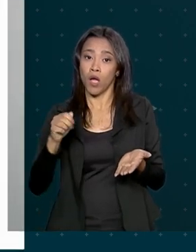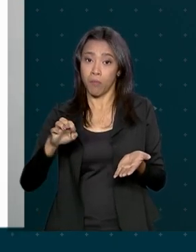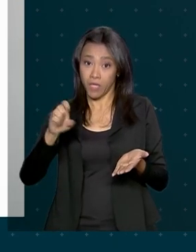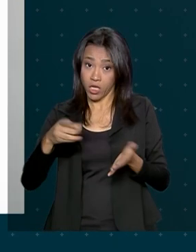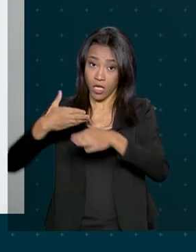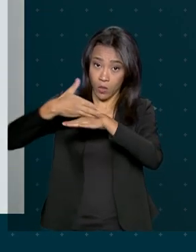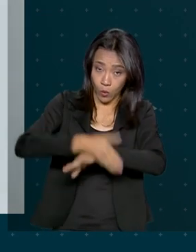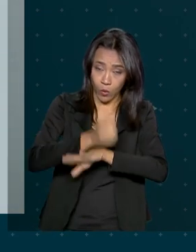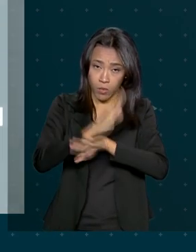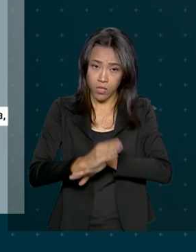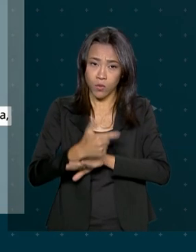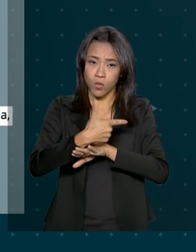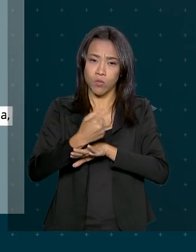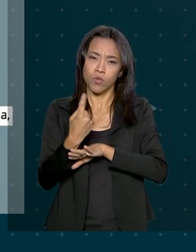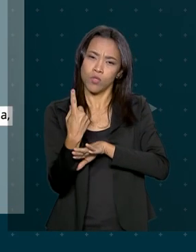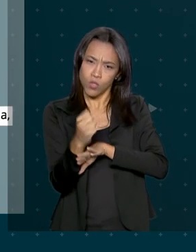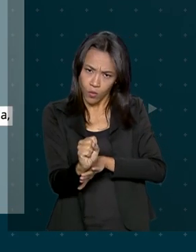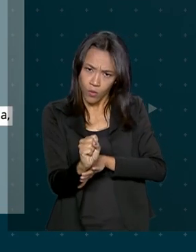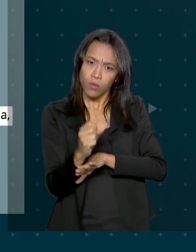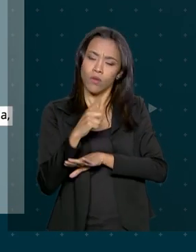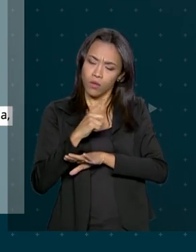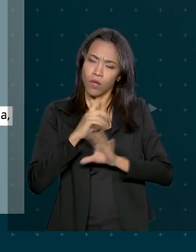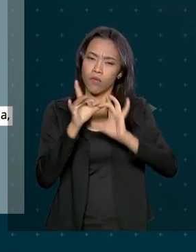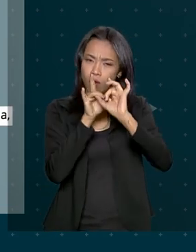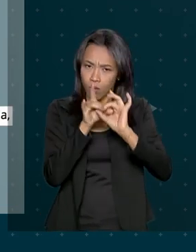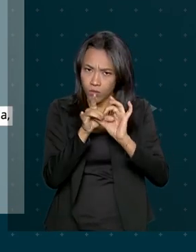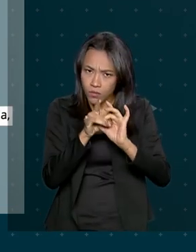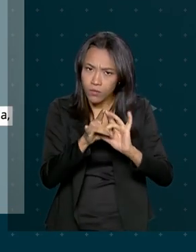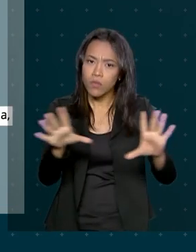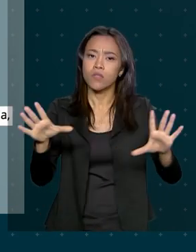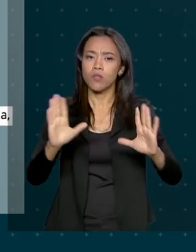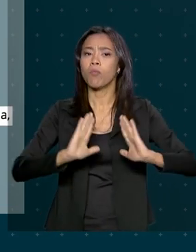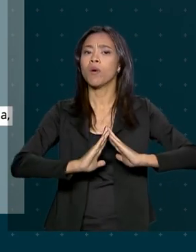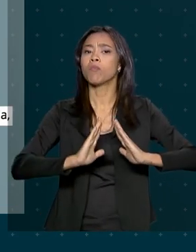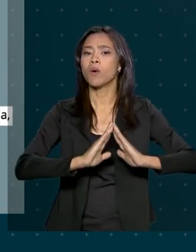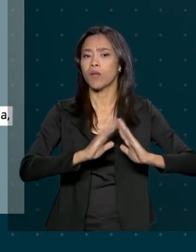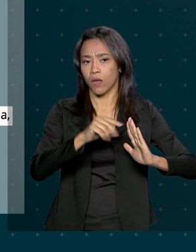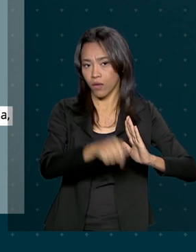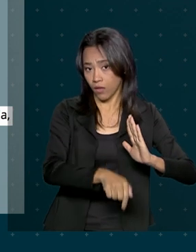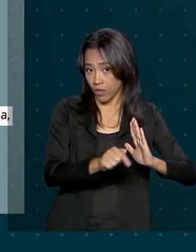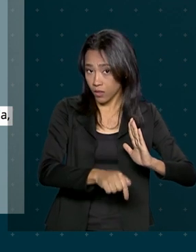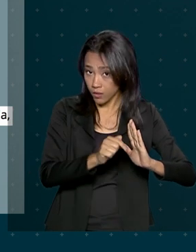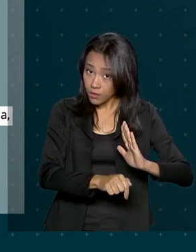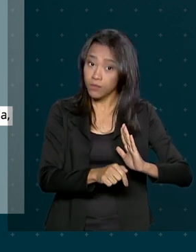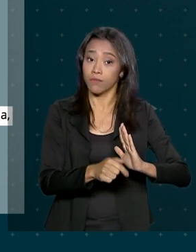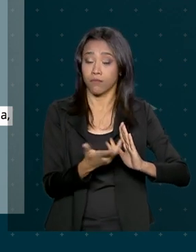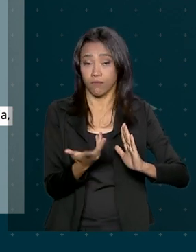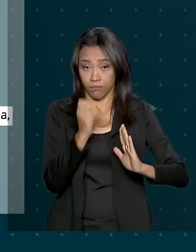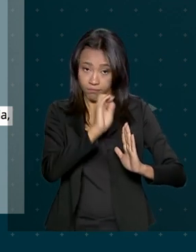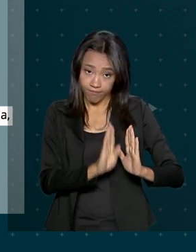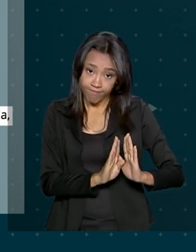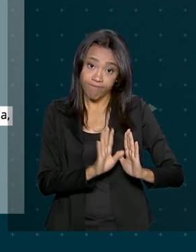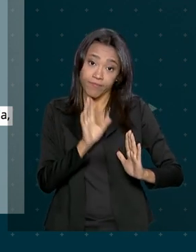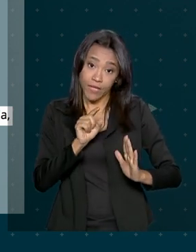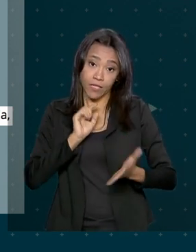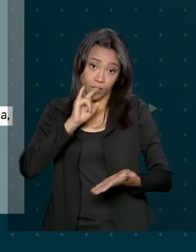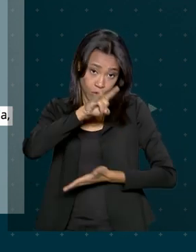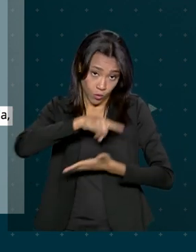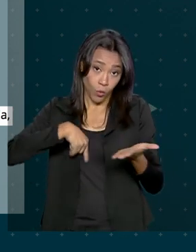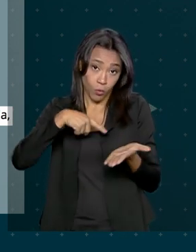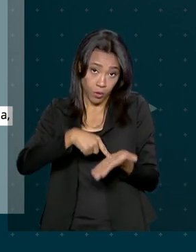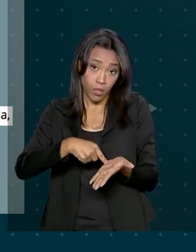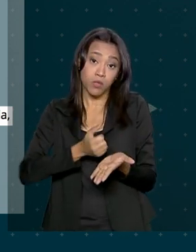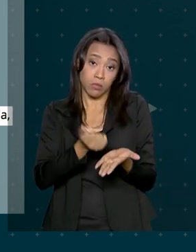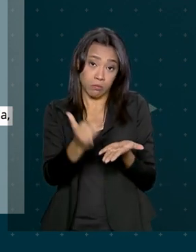2018 e obteve a autorização de residência, encontrando-se em condição migratória regular. Na nota, o governo